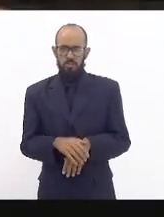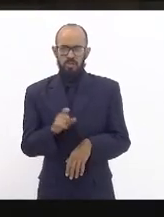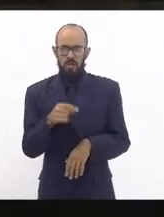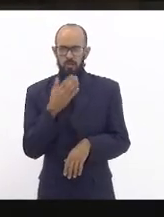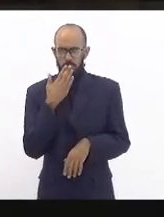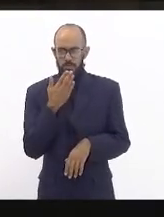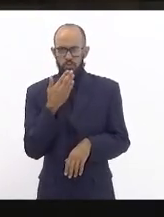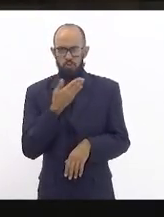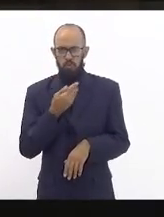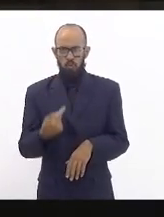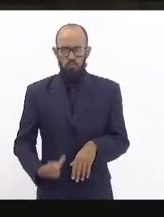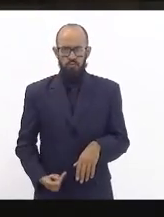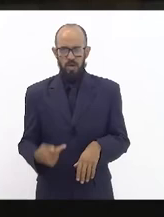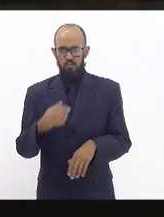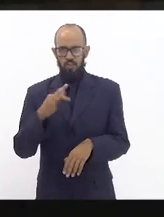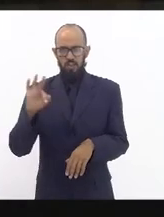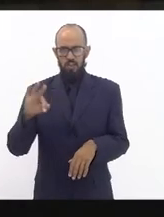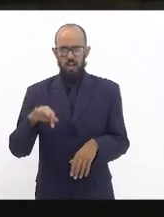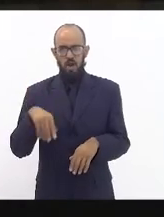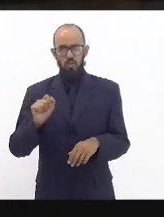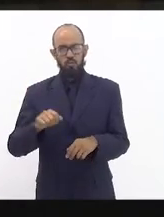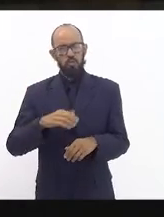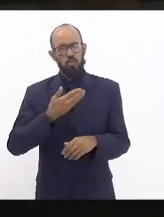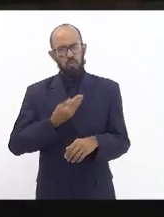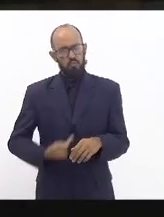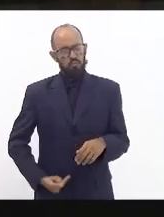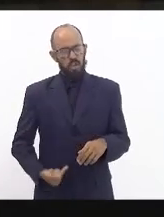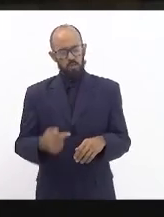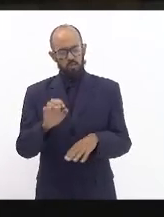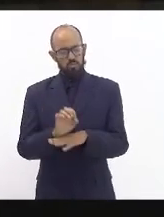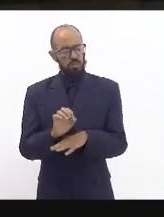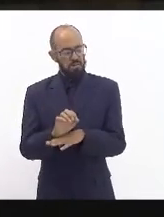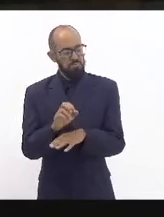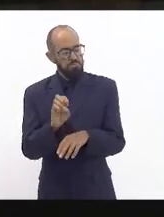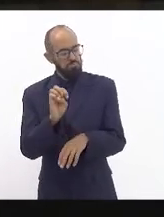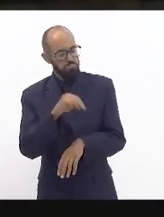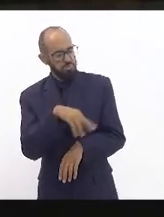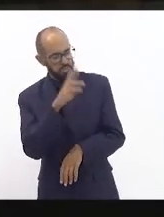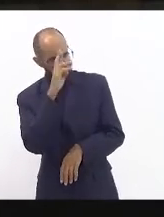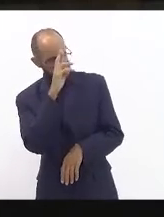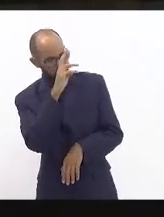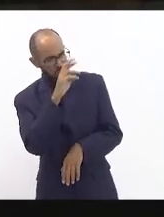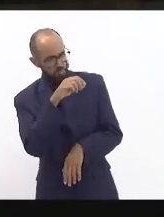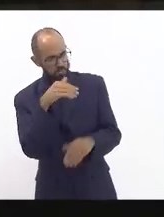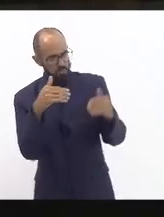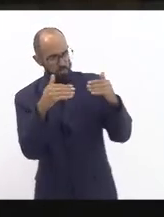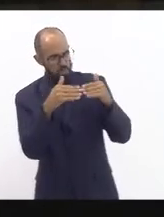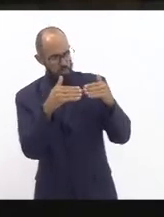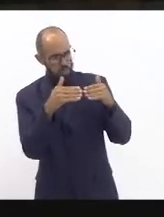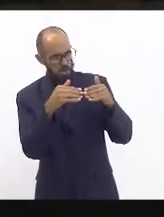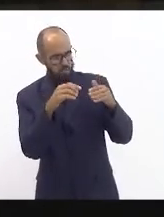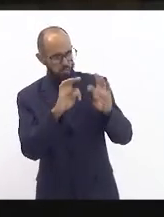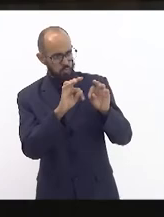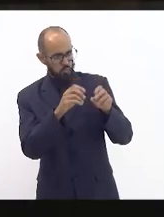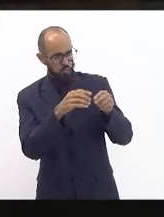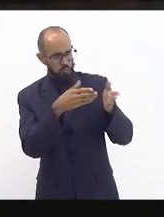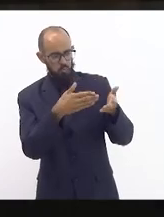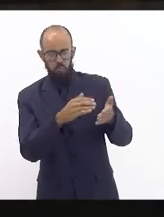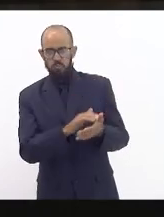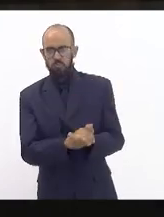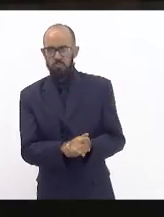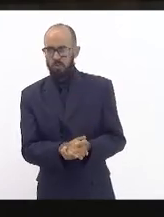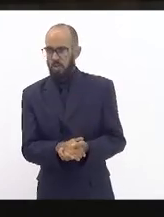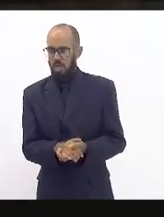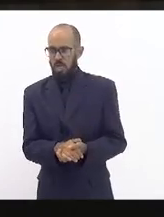federal e que o governo do estado está baixando a cabeça sim senhor sim senhor concorda com tudo ele não mora lá